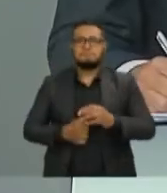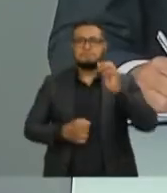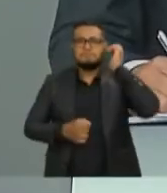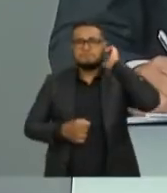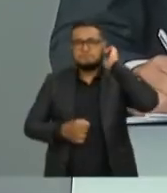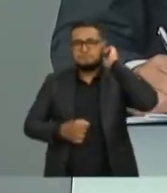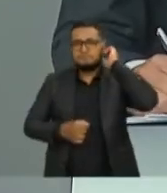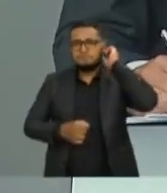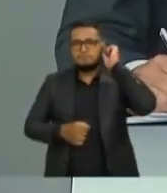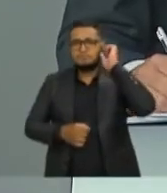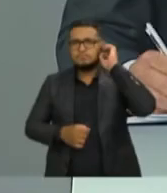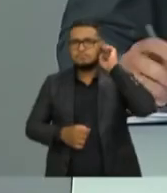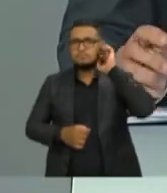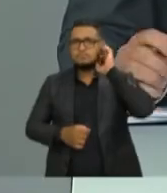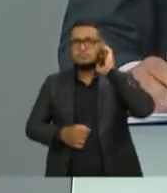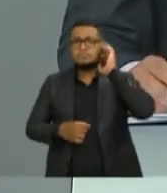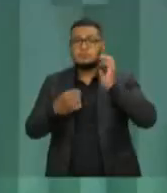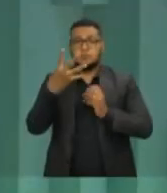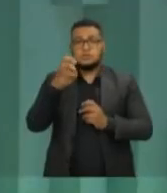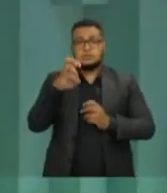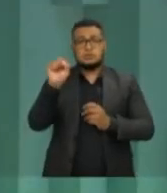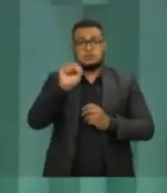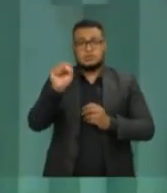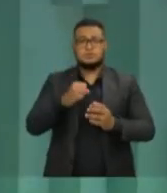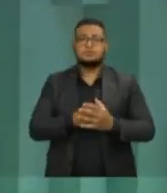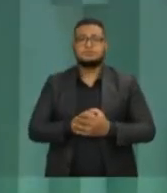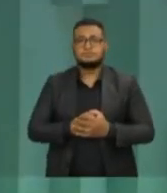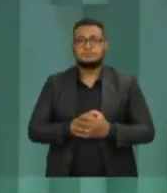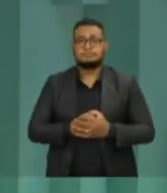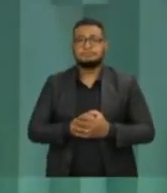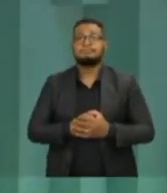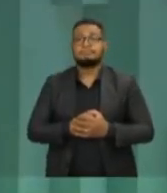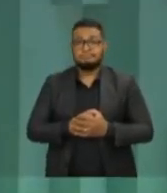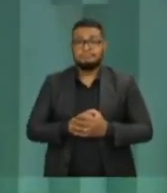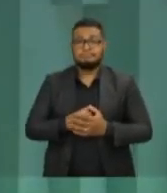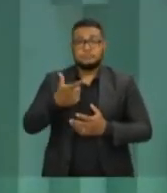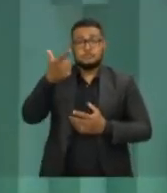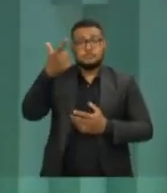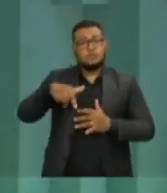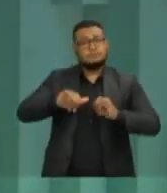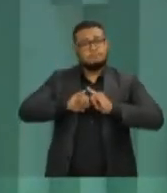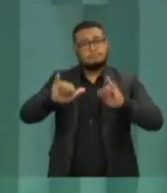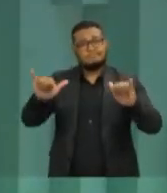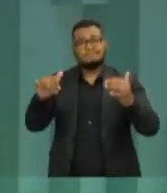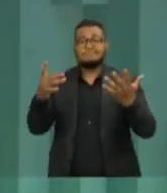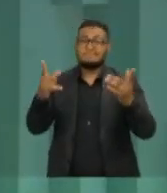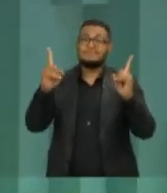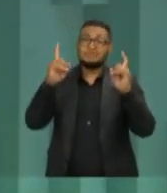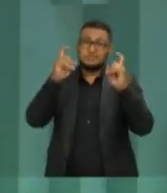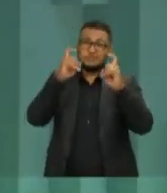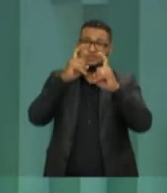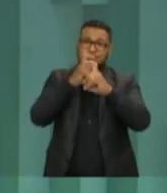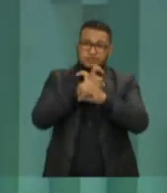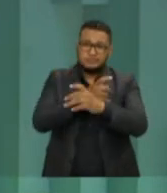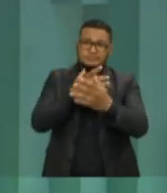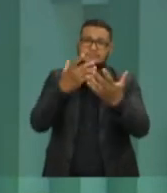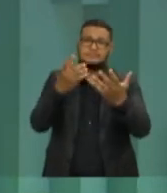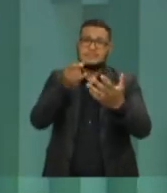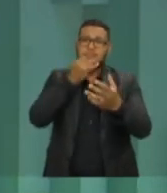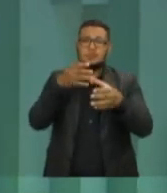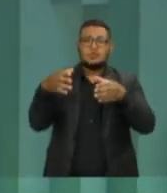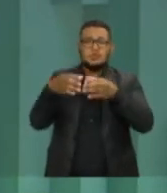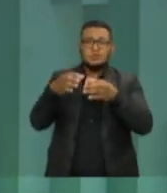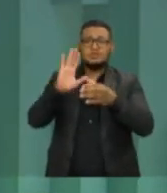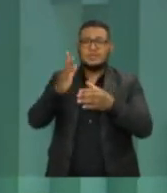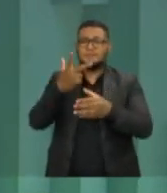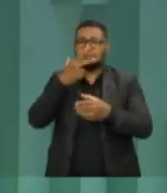segundos para a sua tréplica. Olha, eu reafirmo aqui porque realmente fica difícil você discutir com esse tipo de gente. Não